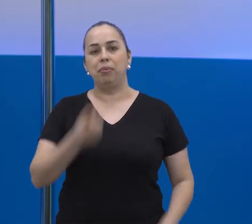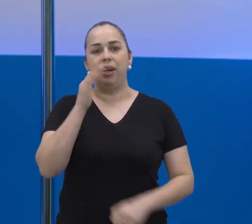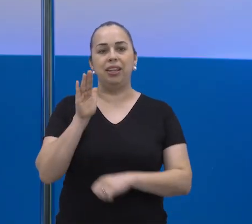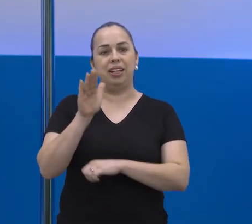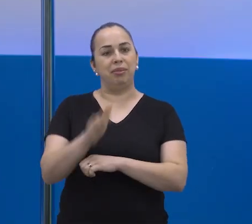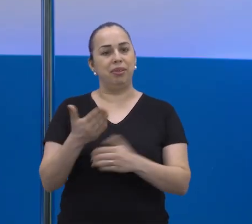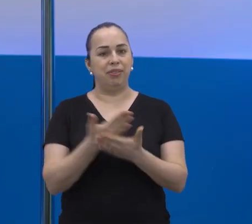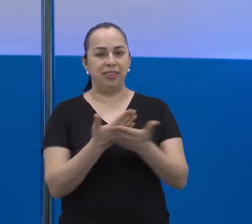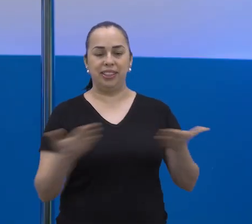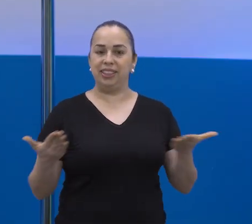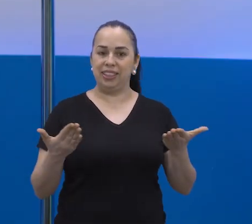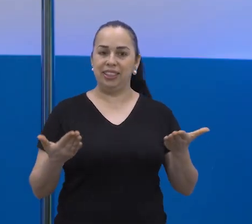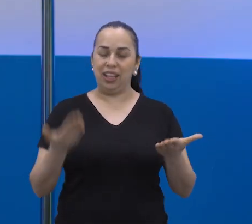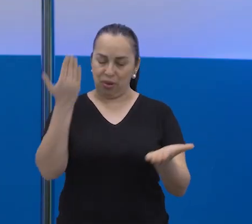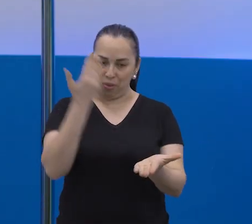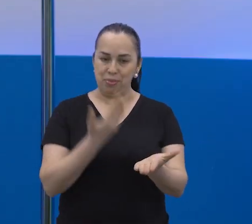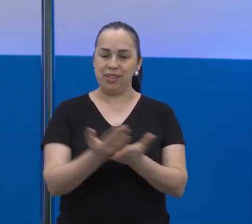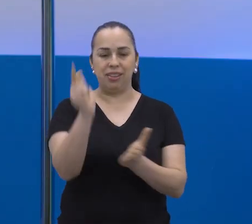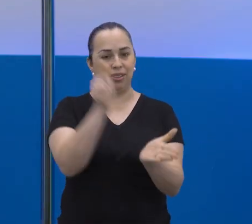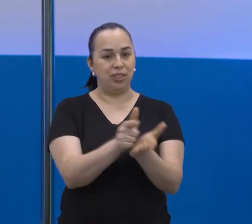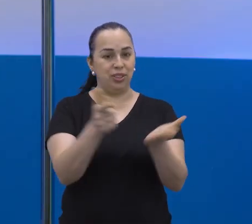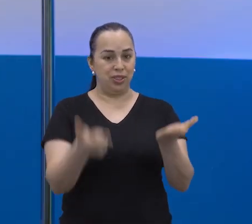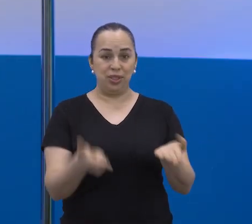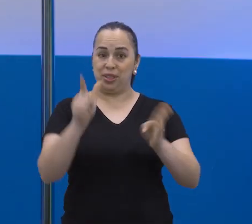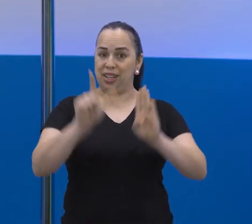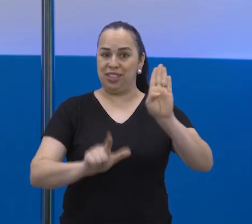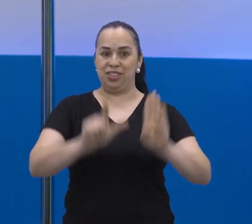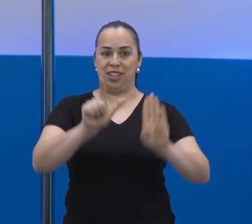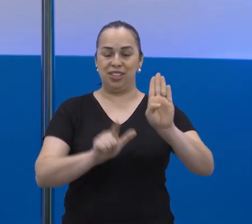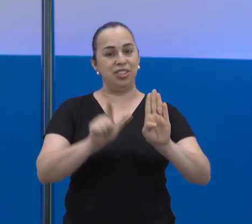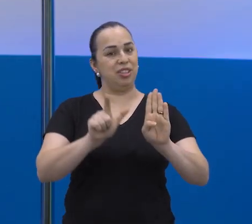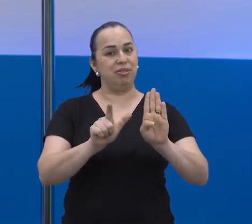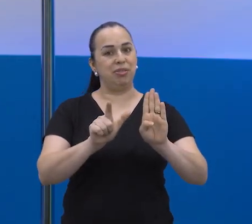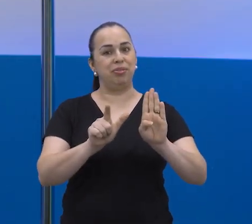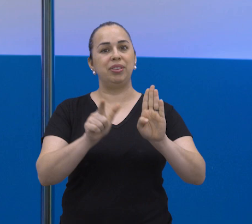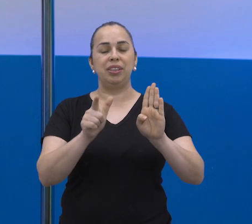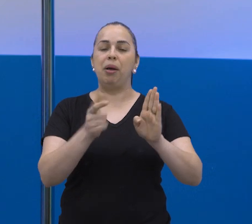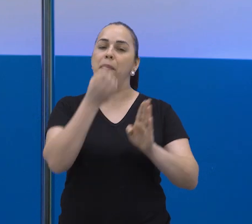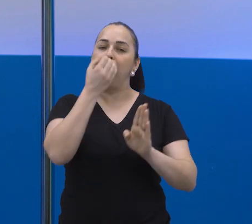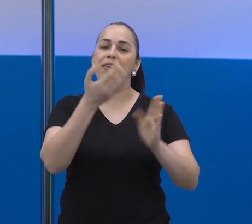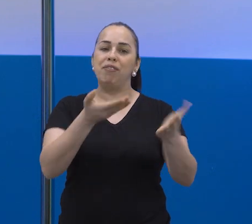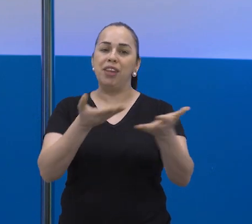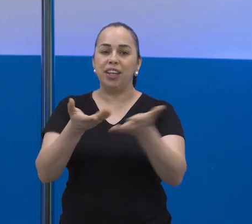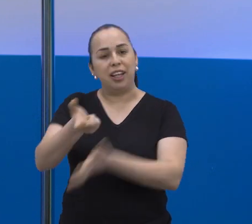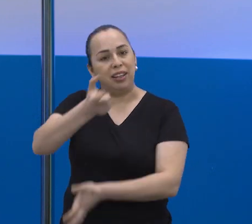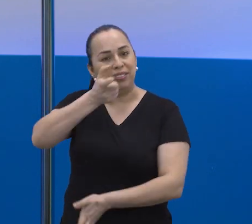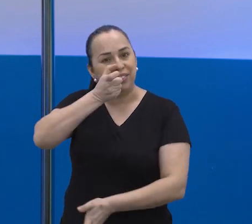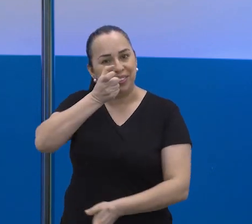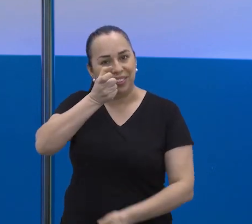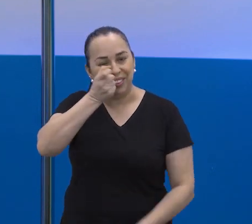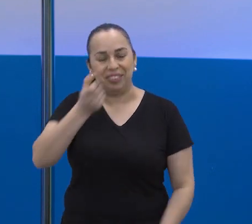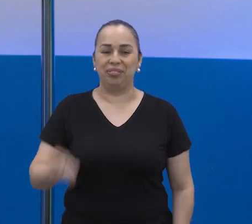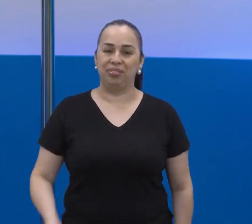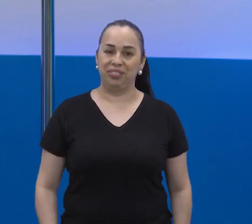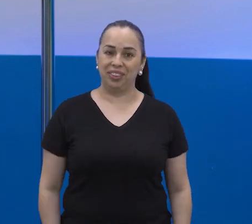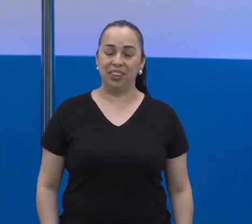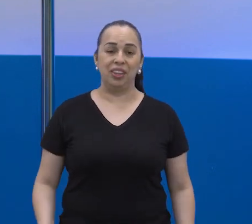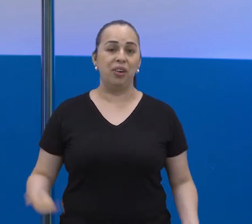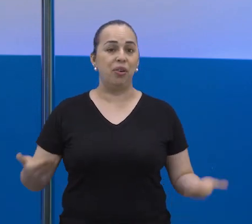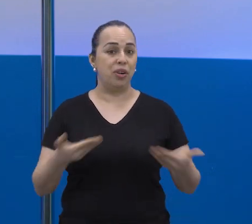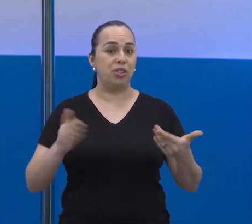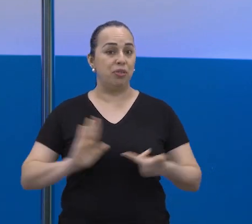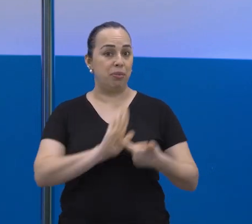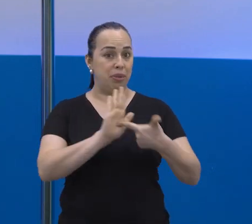Muito boa tarde para você, no ar mais uma edição do Boletim Legislativo. Seja bem-vinda, seja bem-vindo.